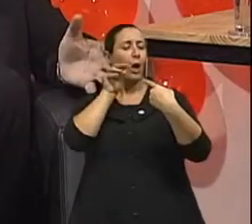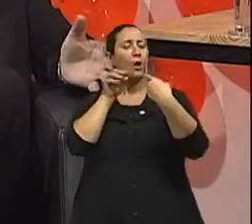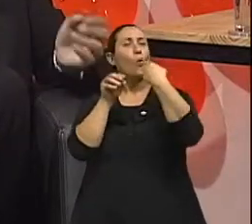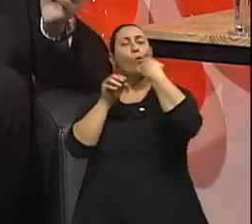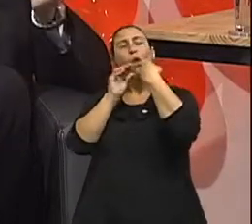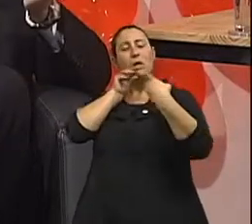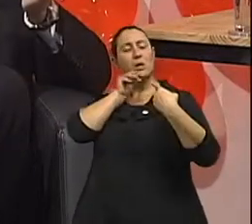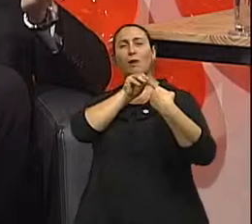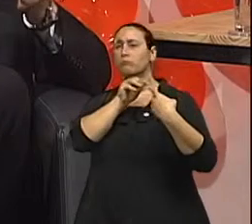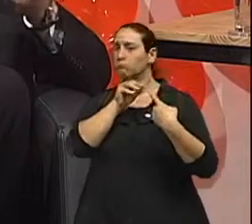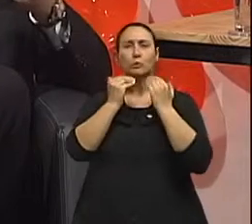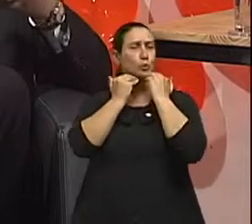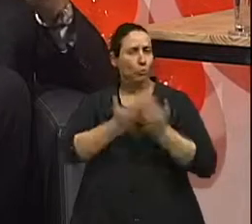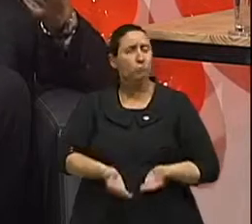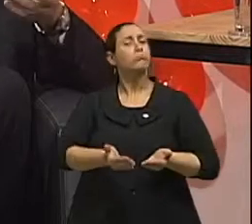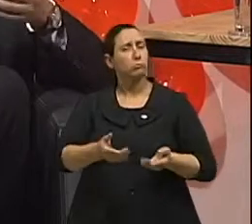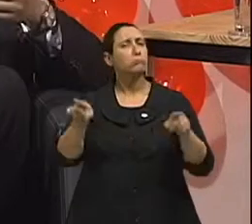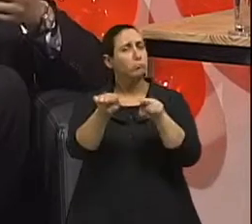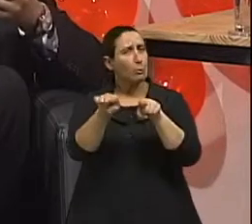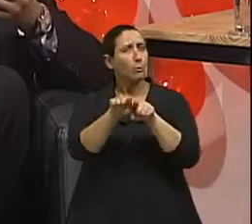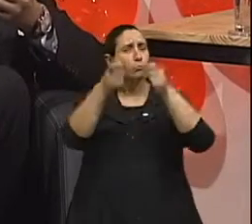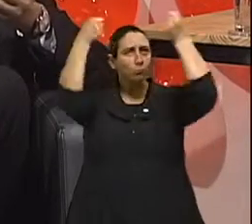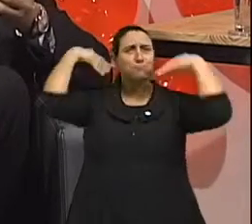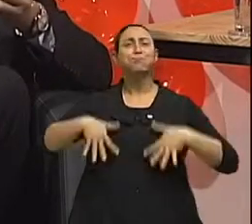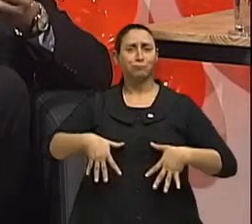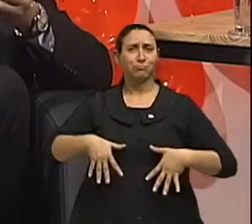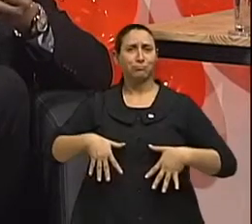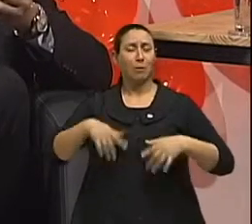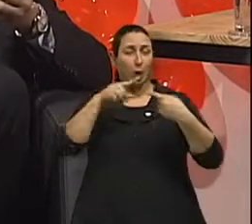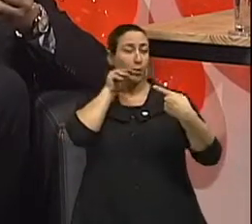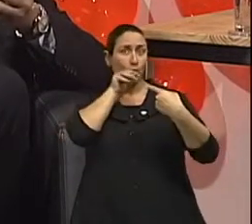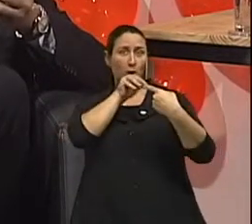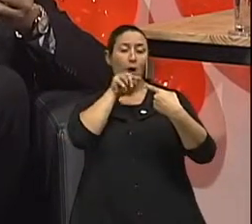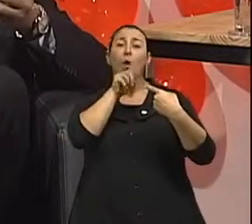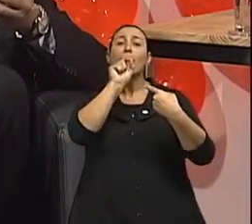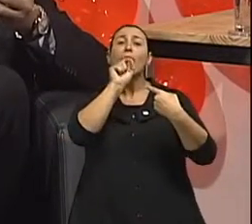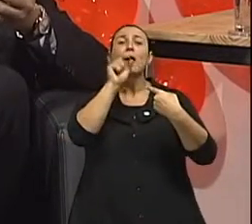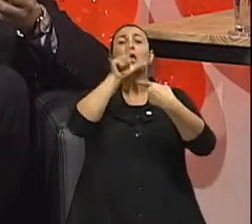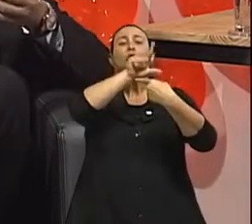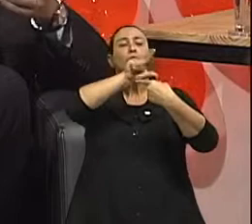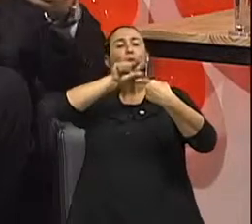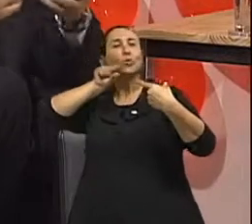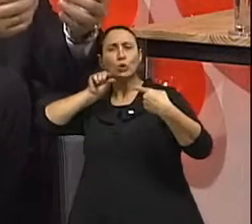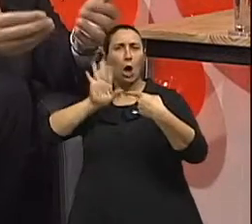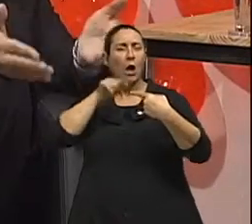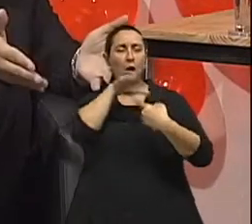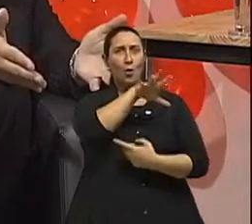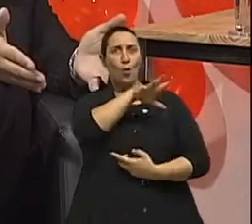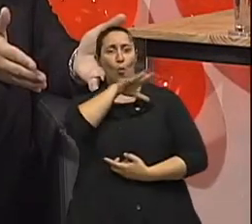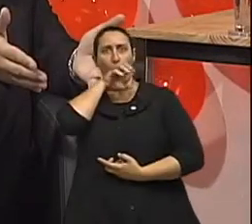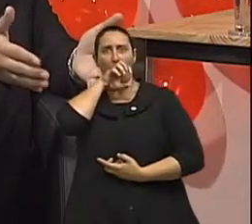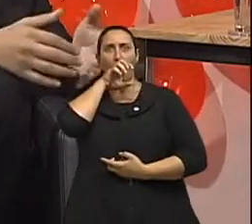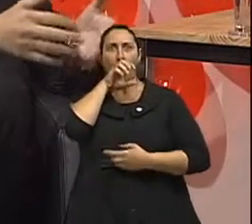na periferia. Porque a partícula cancerígena, se tem o filtro, elas só passam as menores. Que acabam chegando na parte